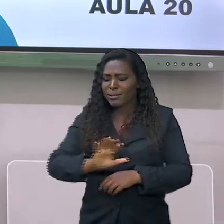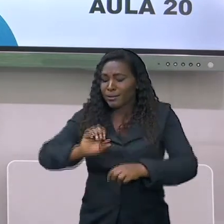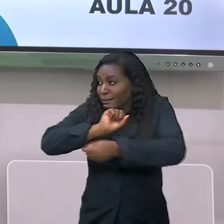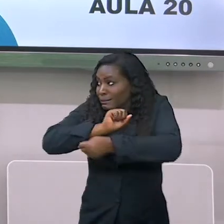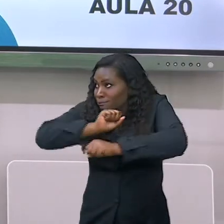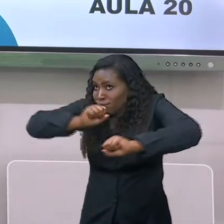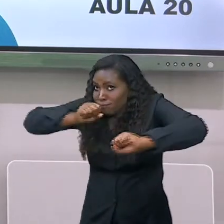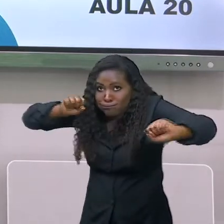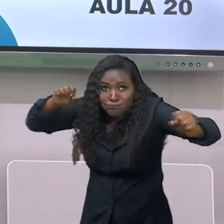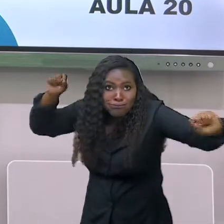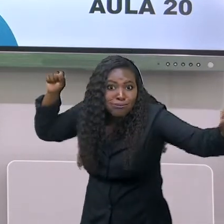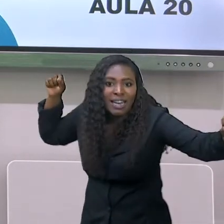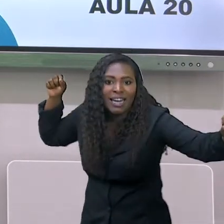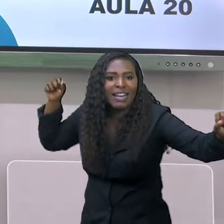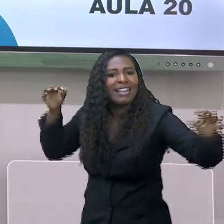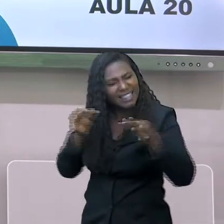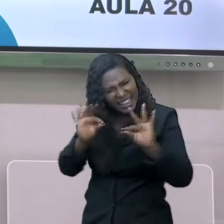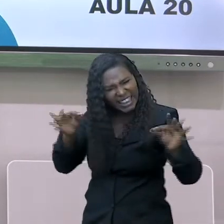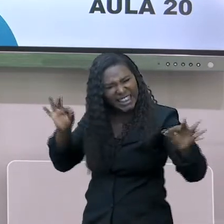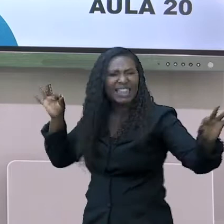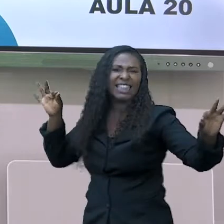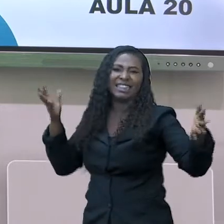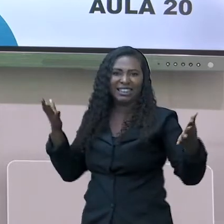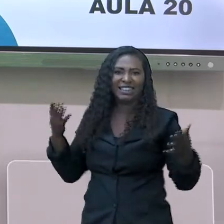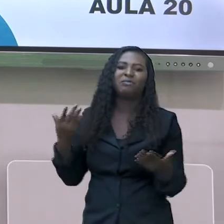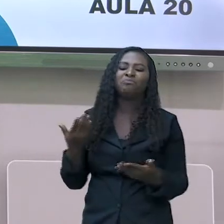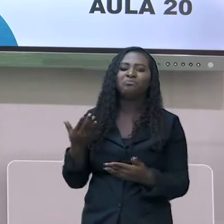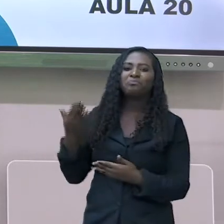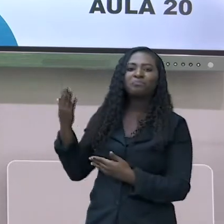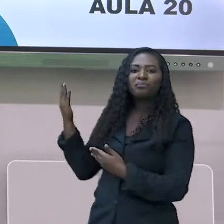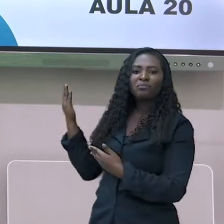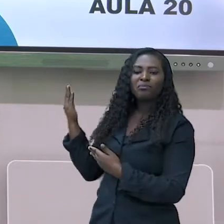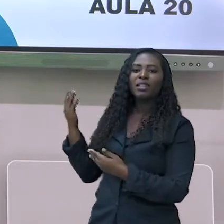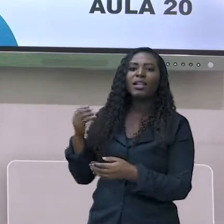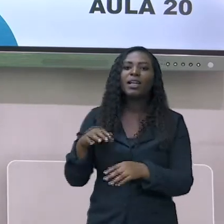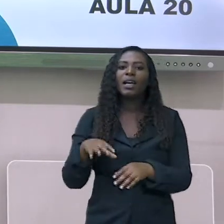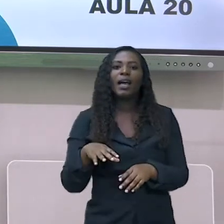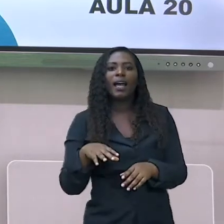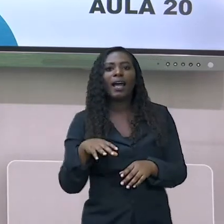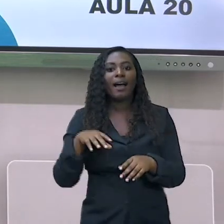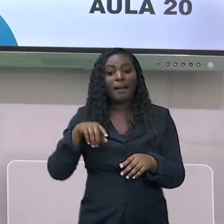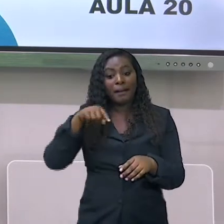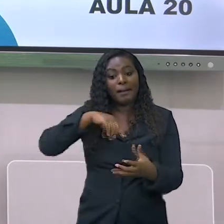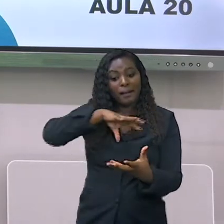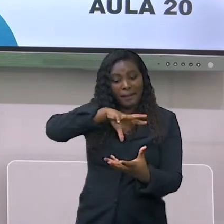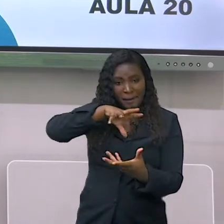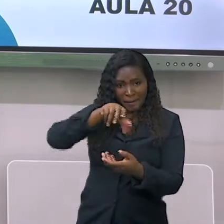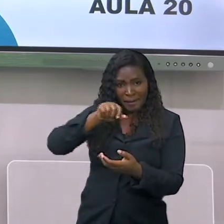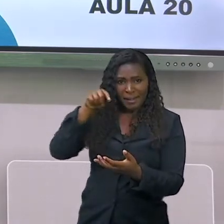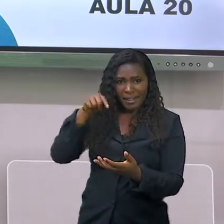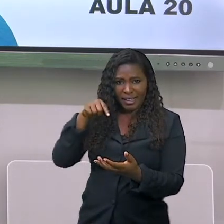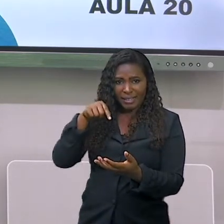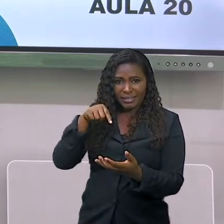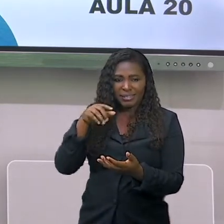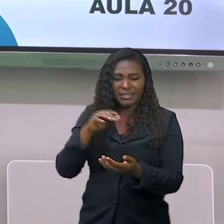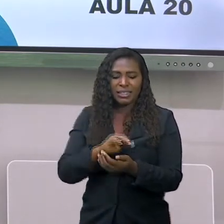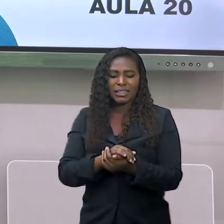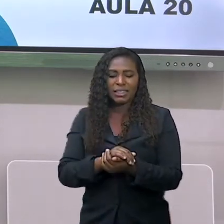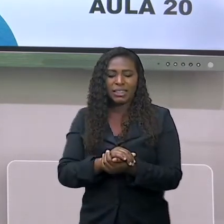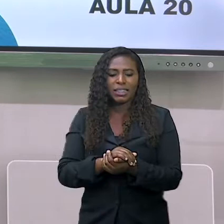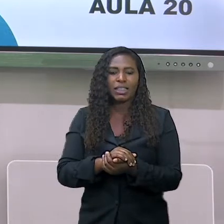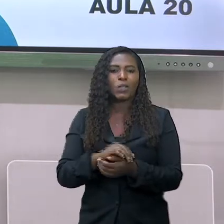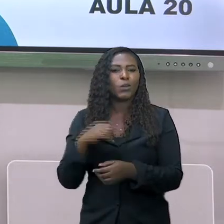particularmente eu e Eliane costumam chamar a Ásia do continente dos contrastes.